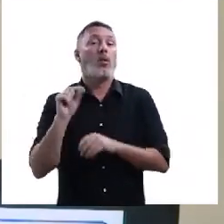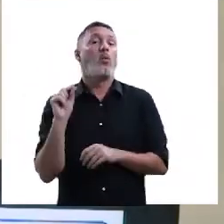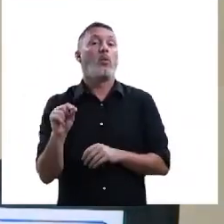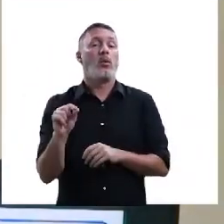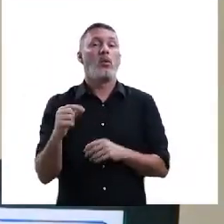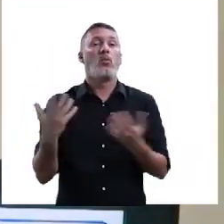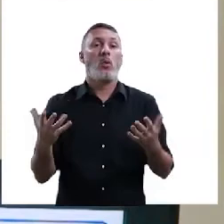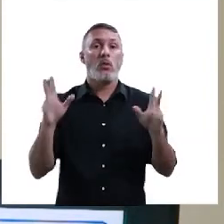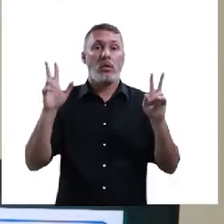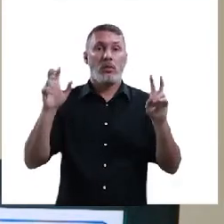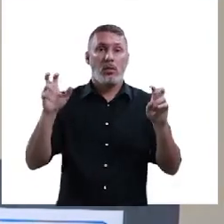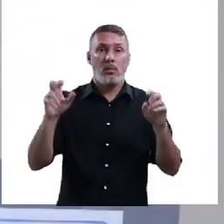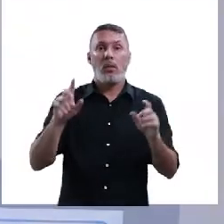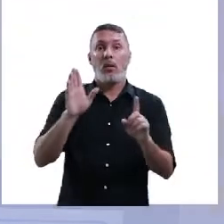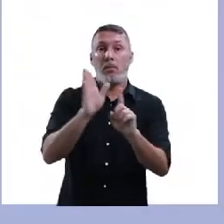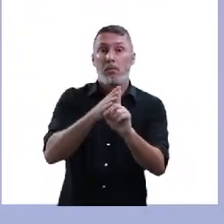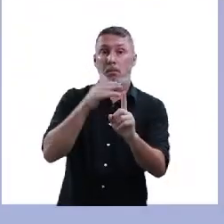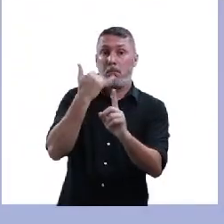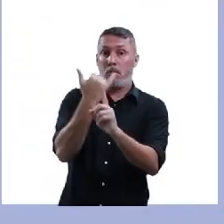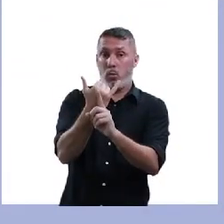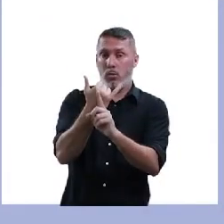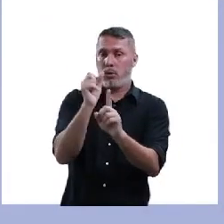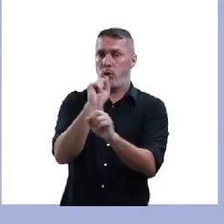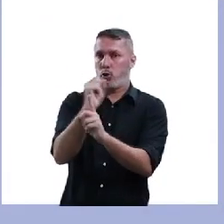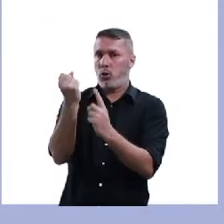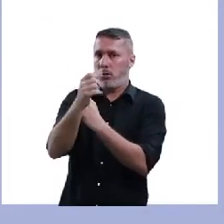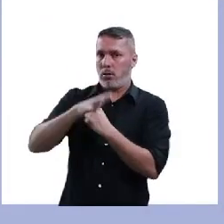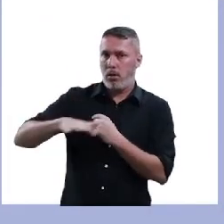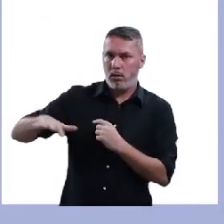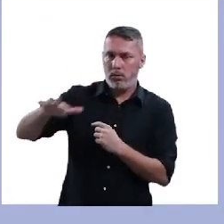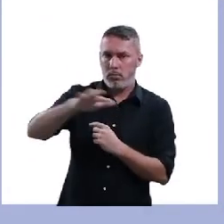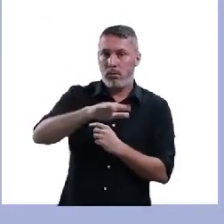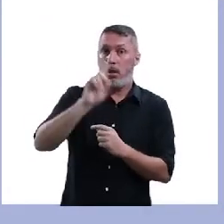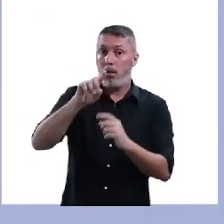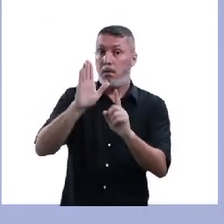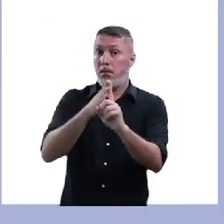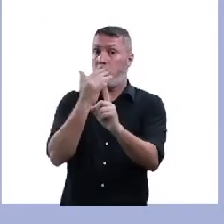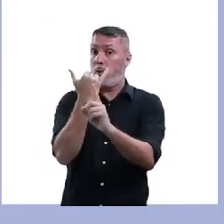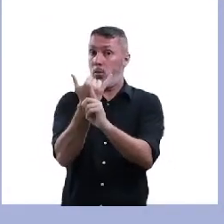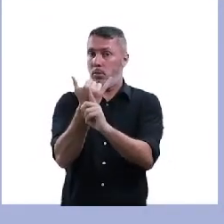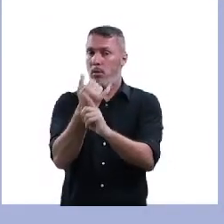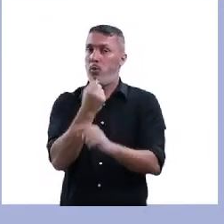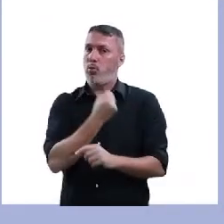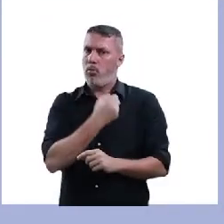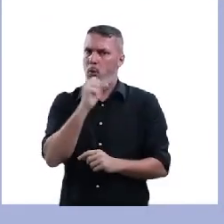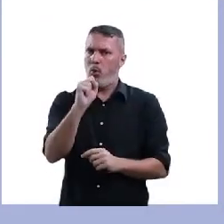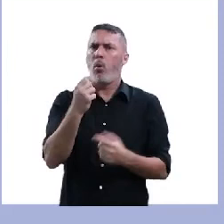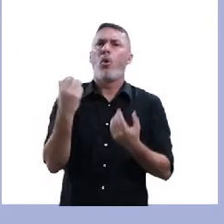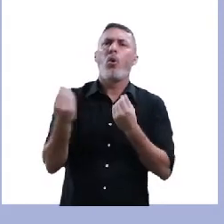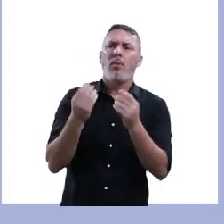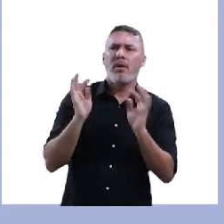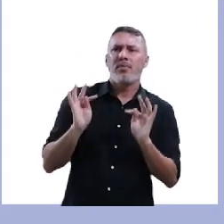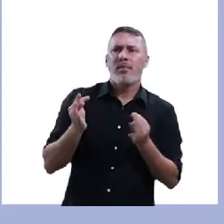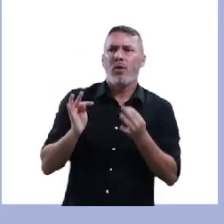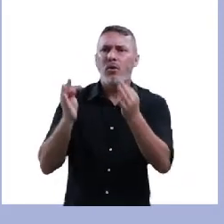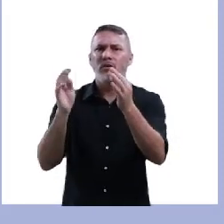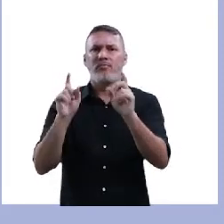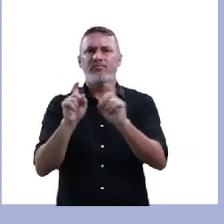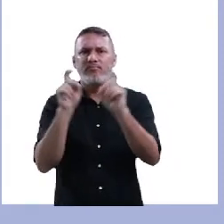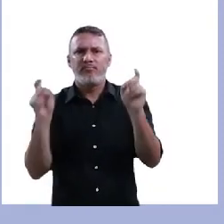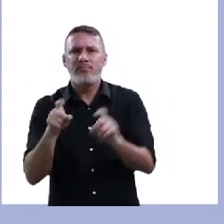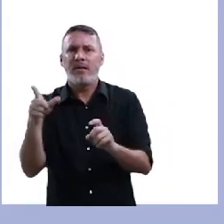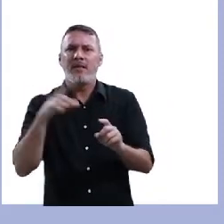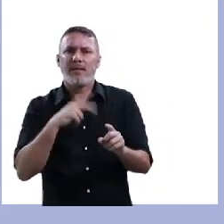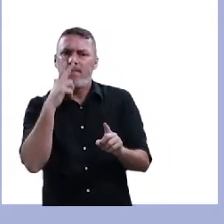A nossa próxima aula nós vamos falar sobre bullying na sociedade. Aula 8, nós vamos falar sobre como que as tecnologias digitais têm